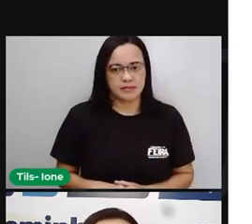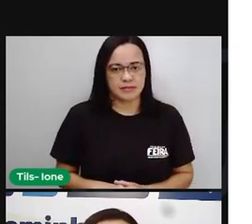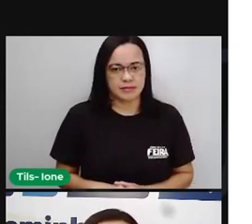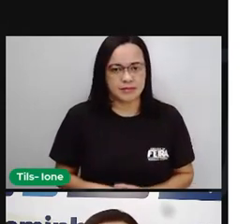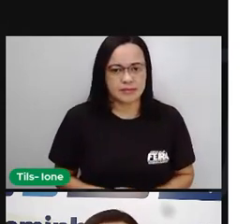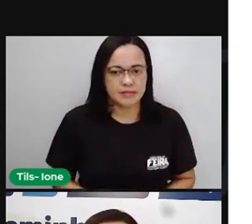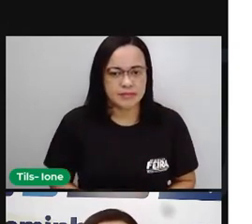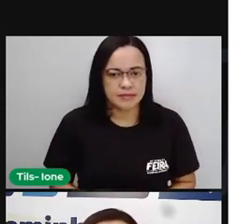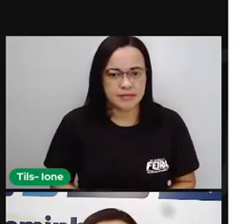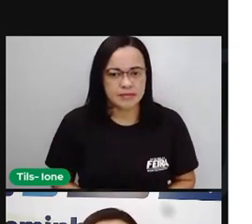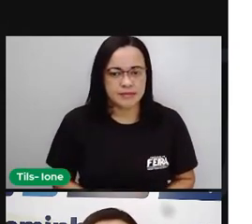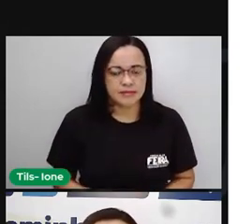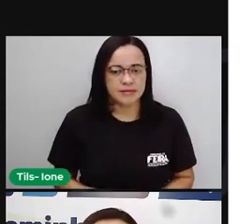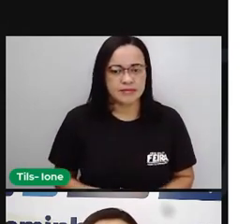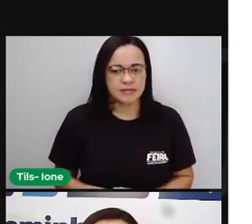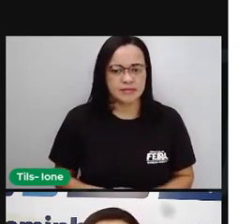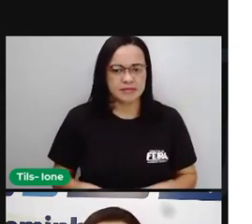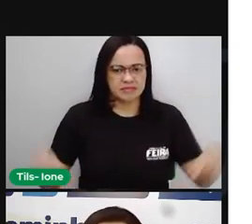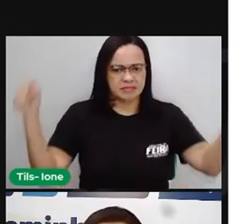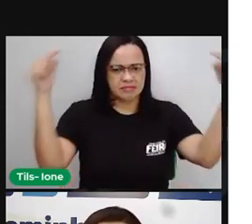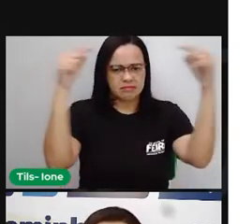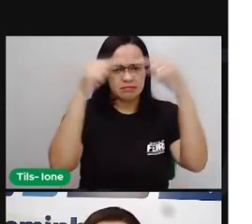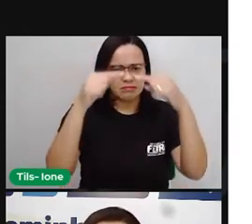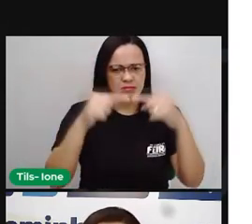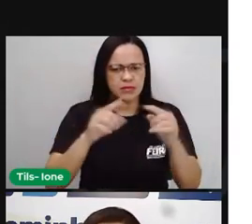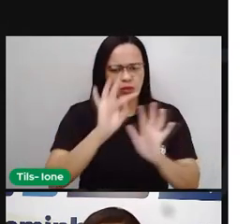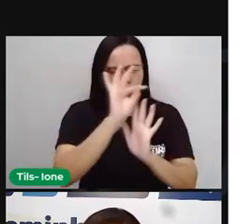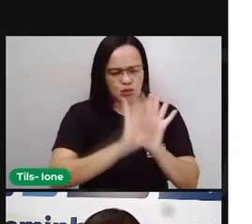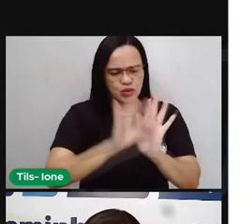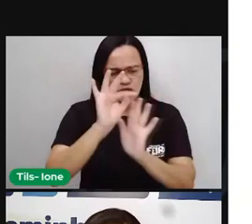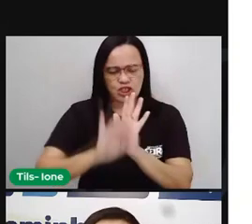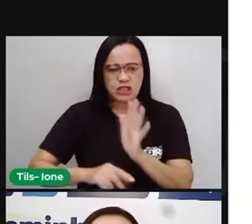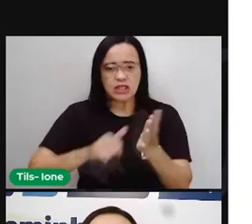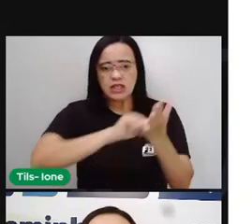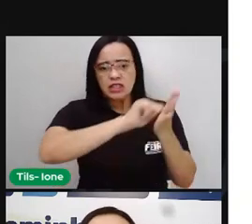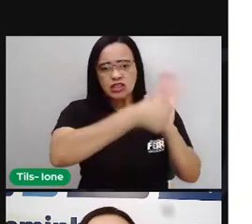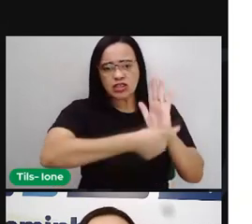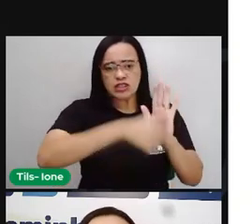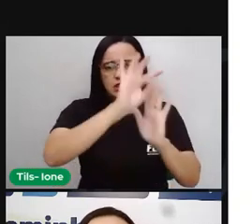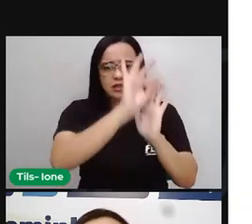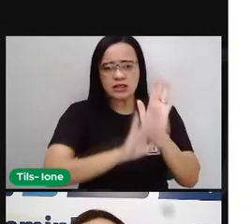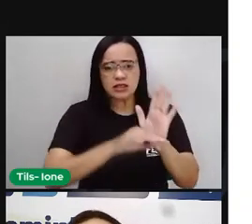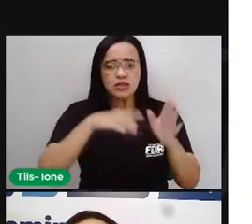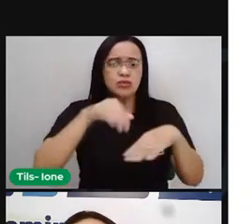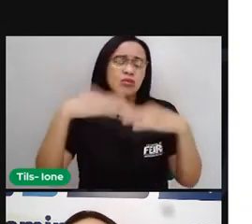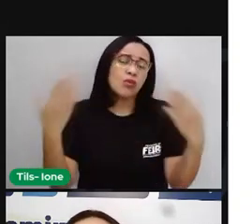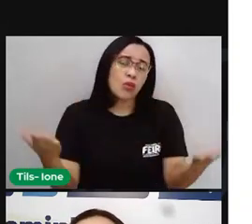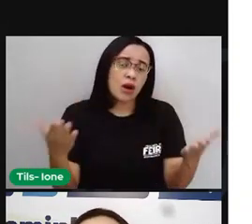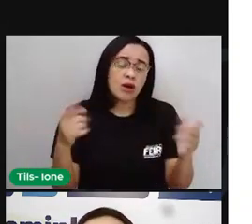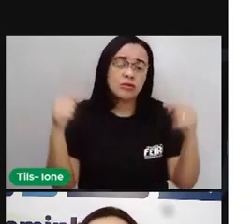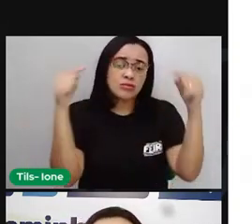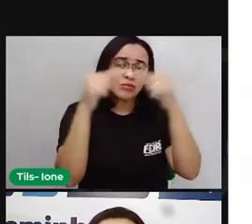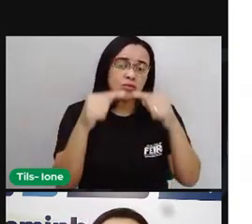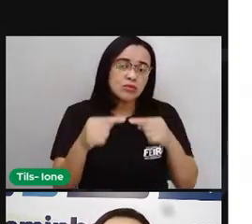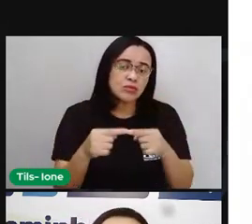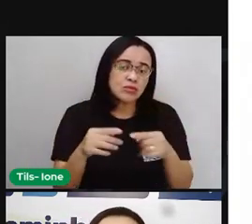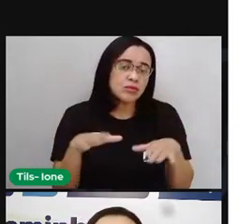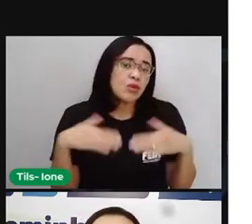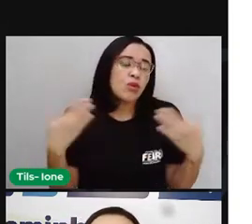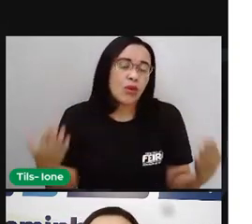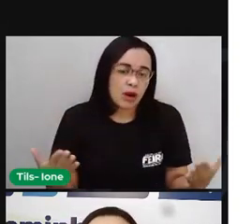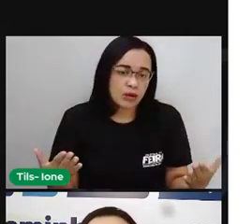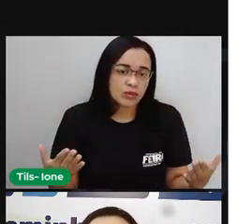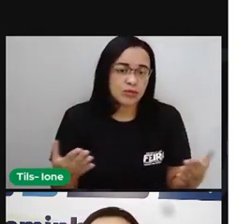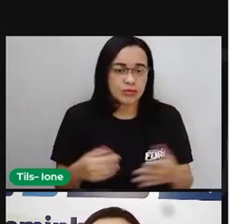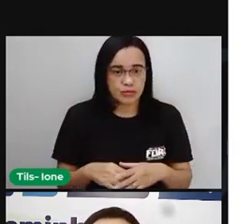A qual gênero textual pertencem os textos? Olhem só. A Proleu falando aí que eles tinham semelhanças,